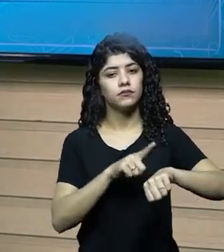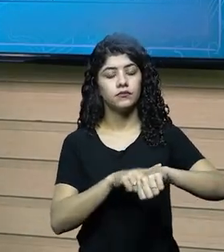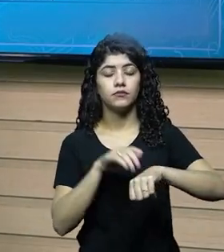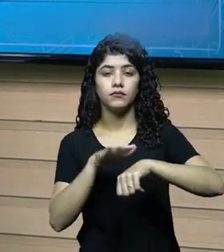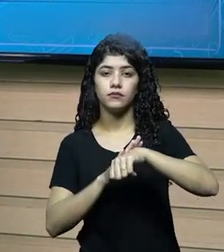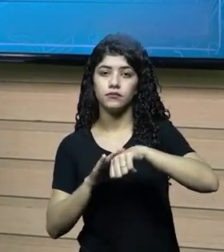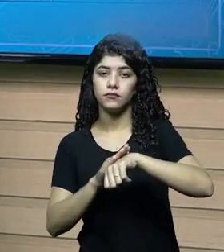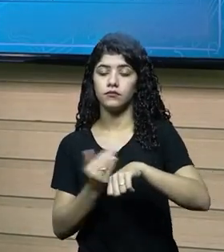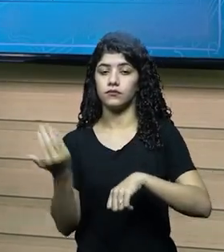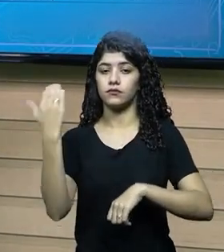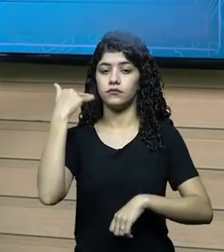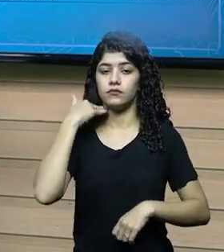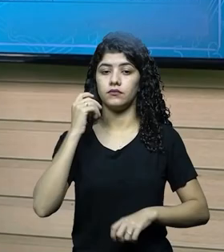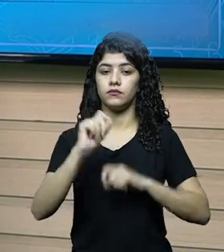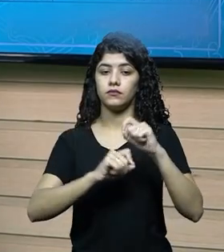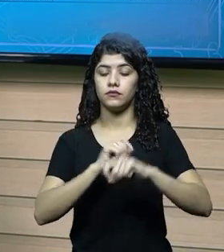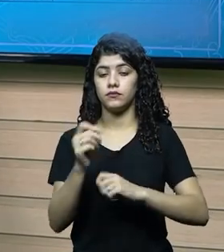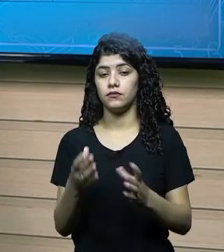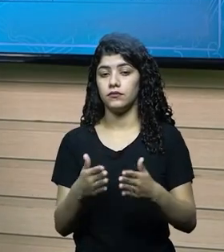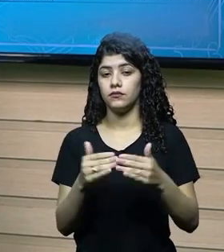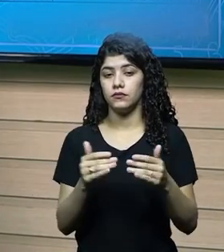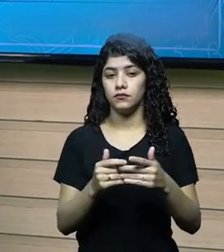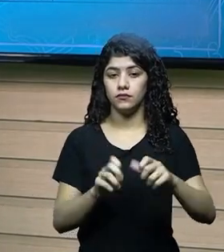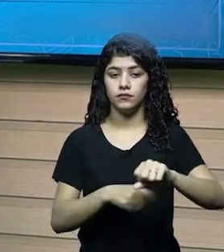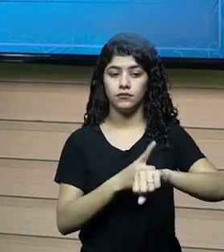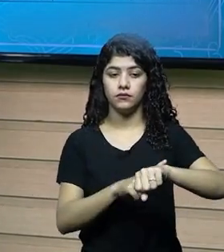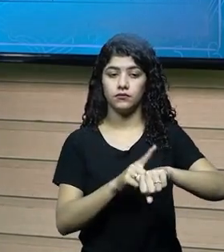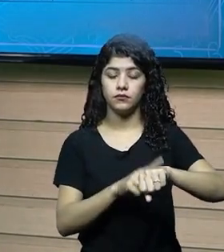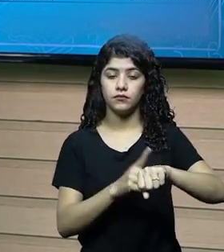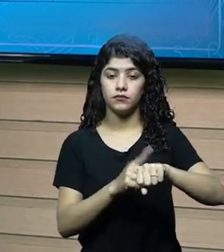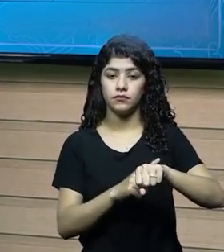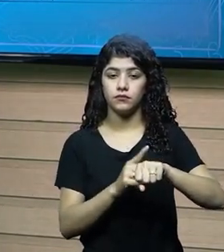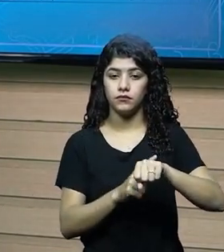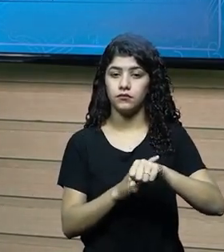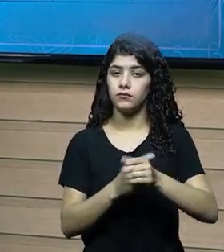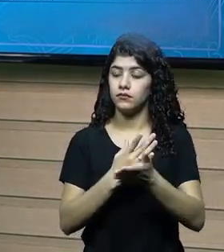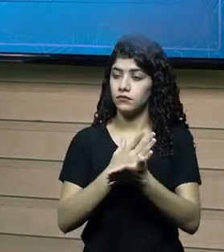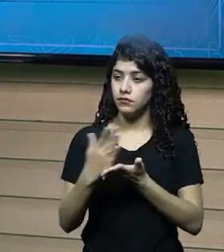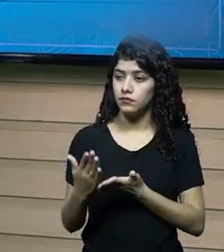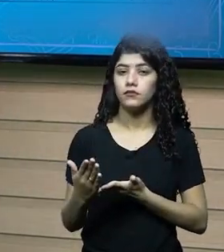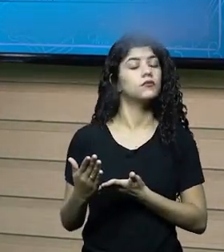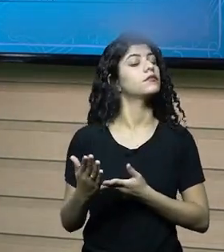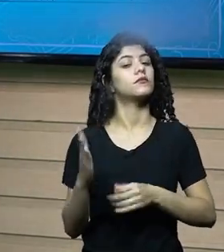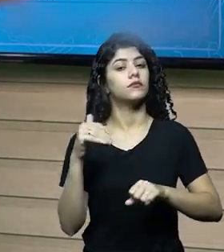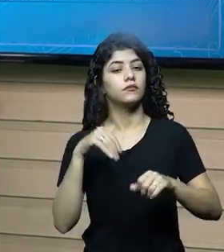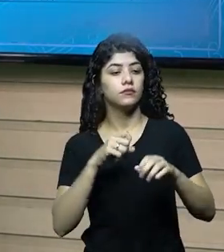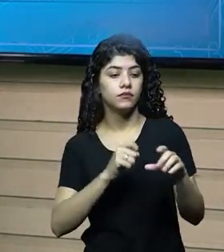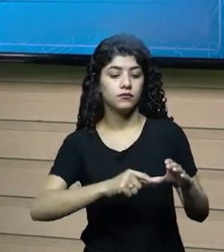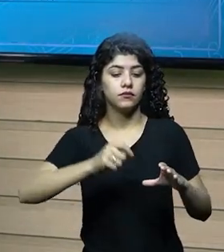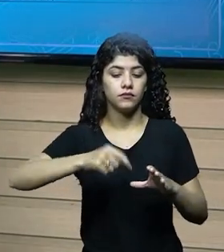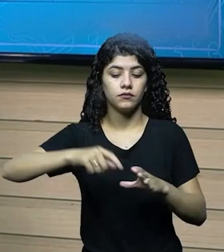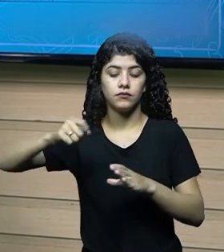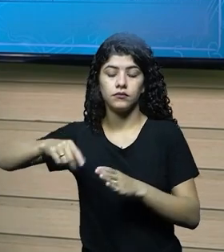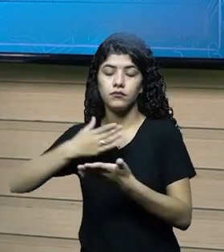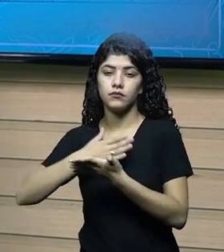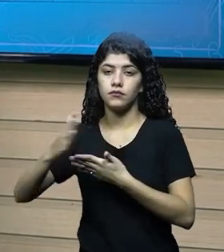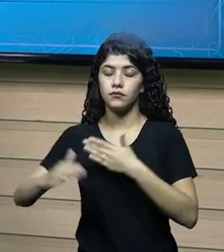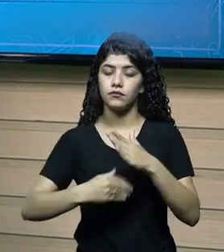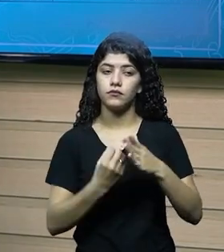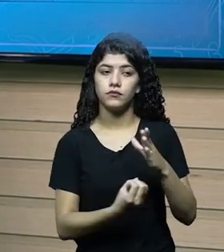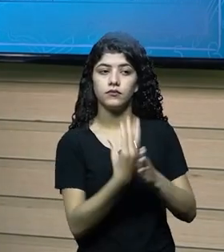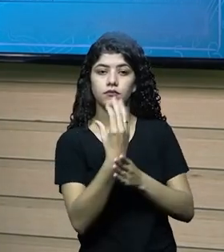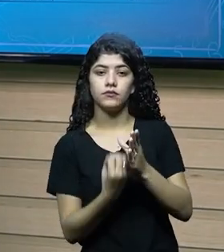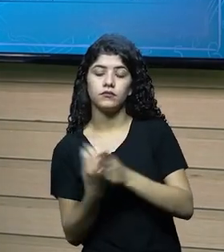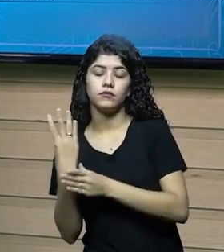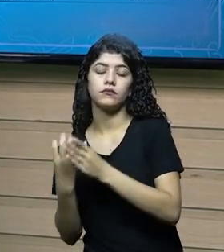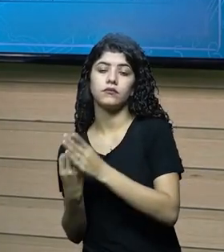na hora da negociação com o banco, o dono da empresa pediu um prazo de 200 mil para começar a pagar, então eu vou plantar, começar